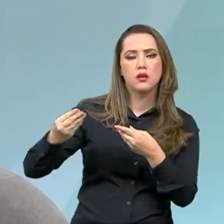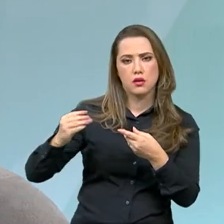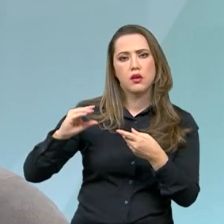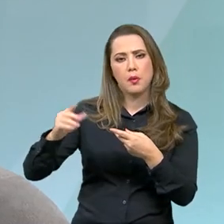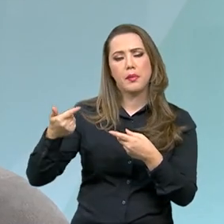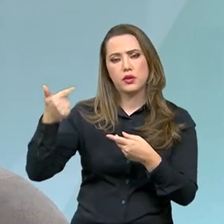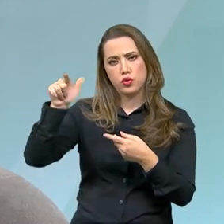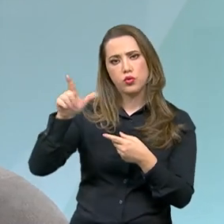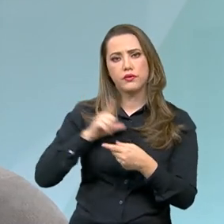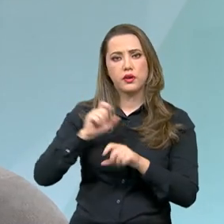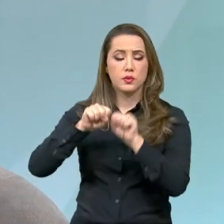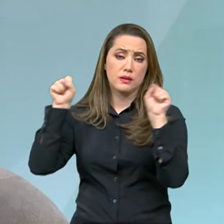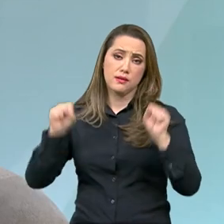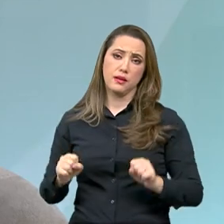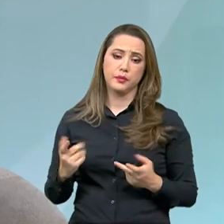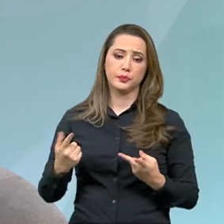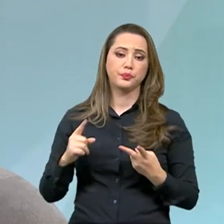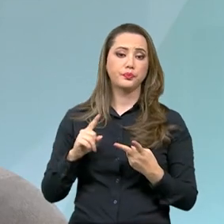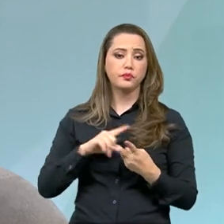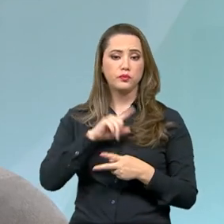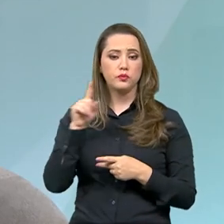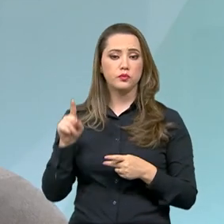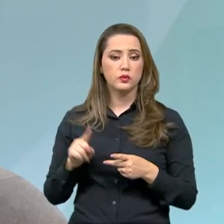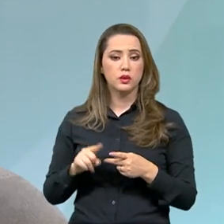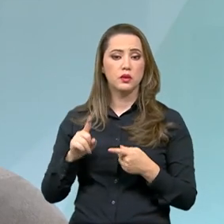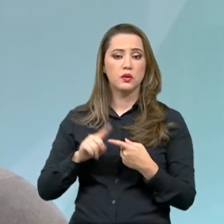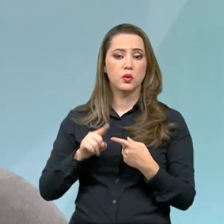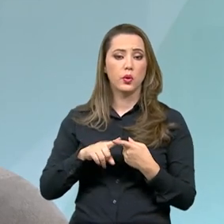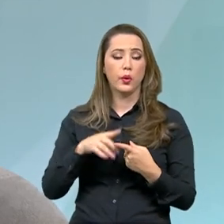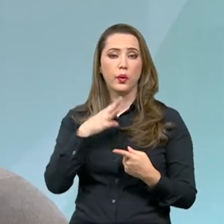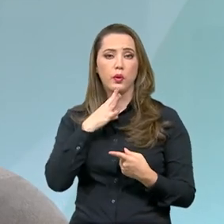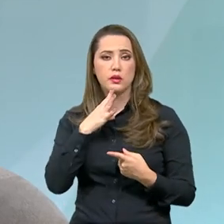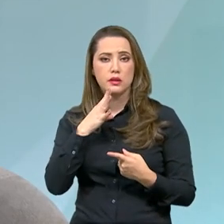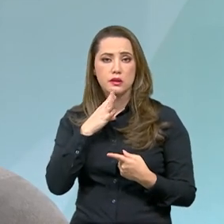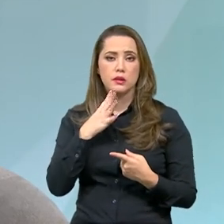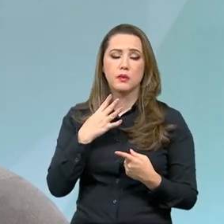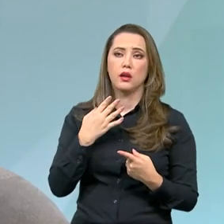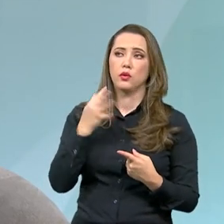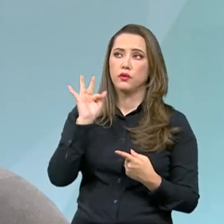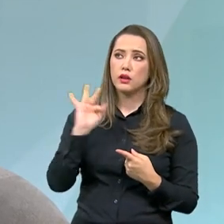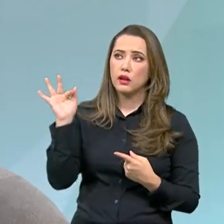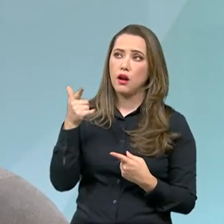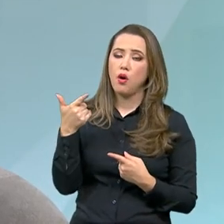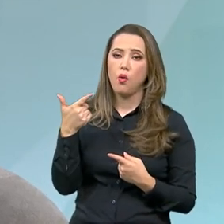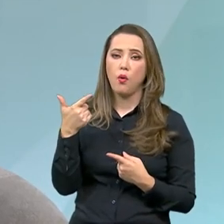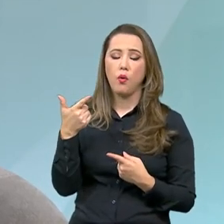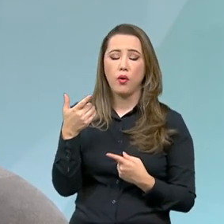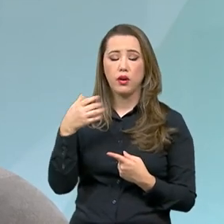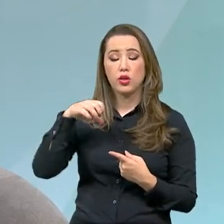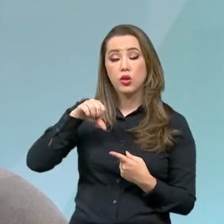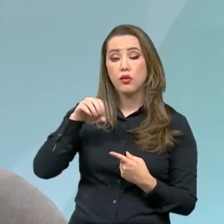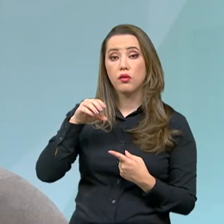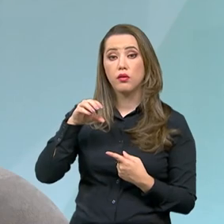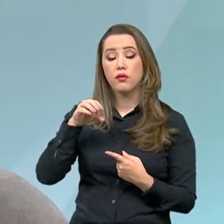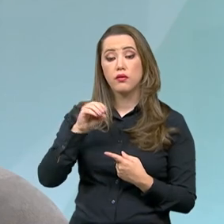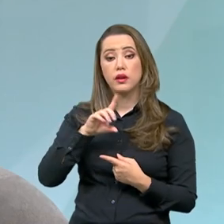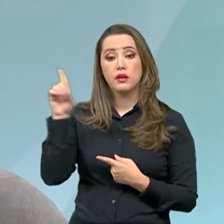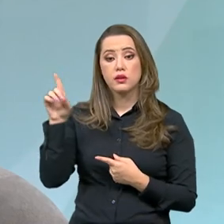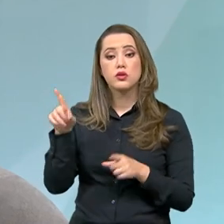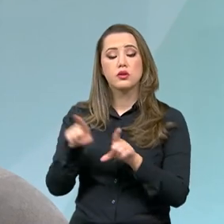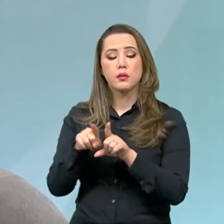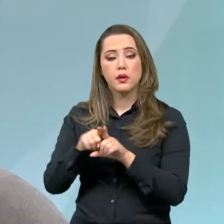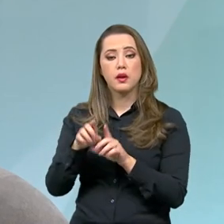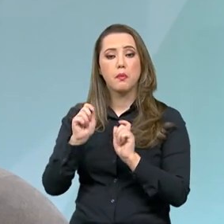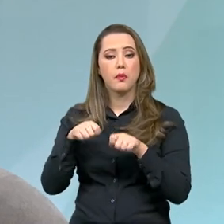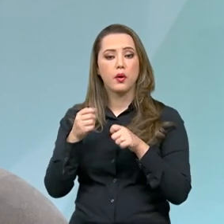seja restabelecido. Então esse é o primeiro momento. Então a partir do reconhecimento federal, em até 90 dias, os municípios e estados também podem solicitar